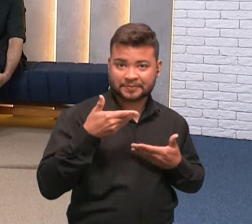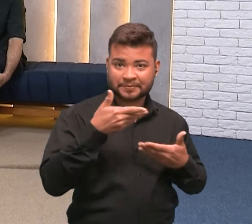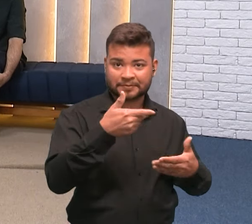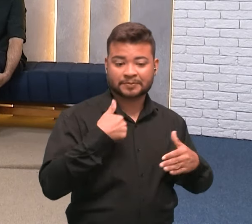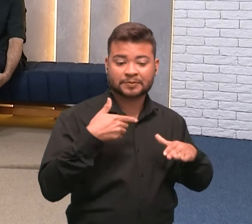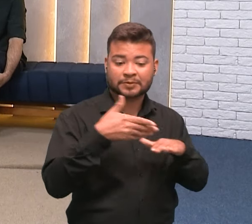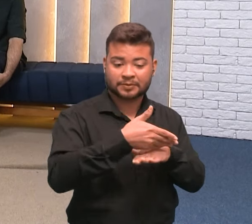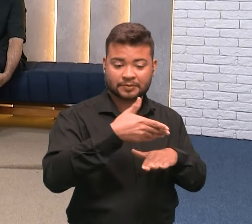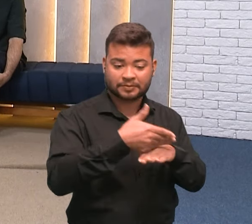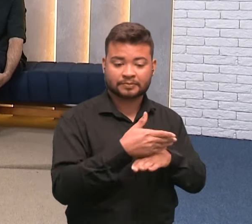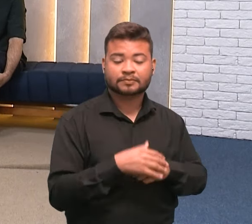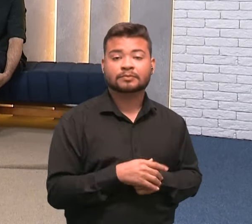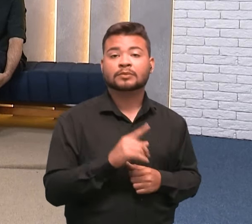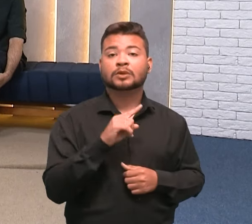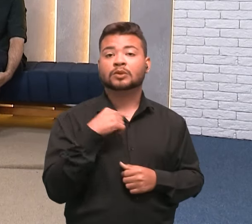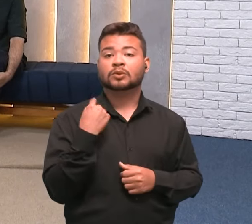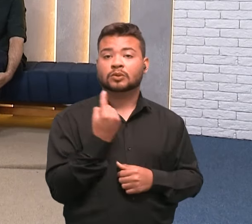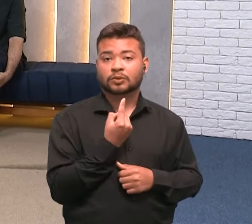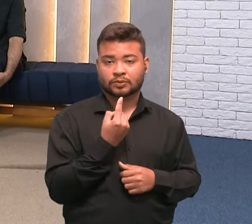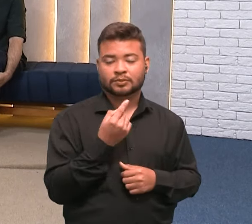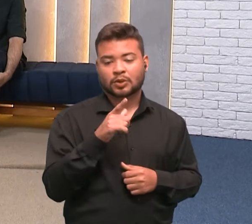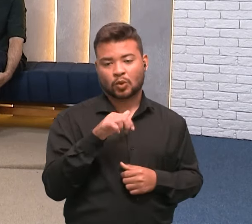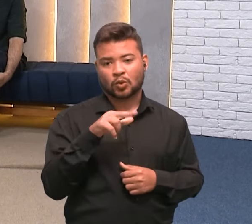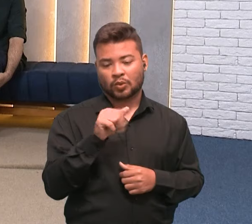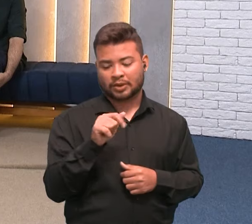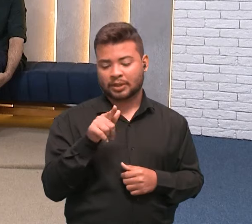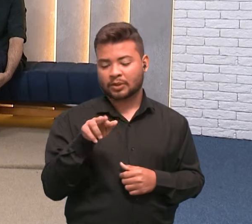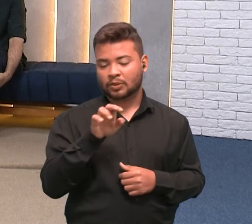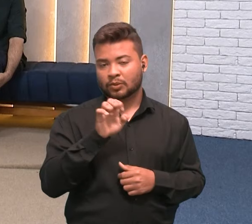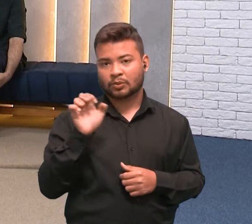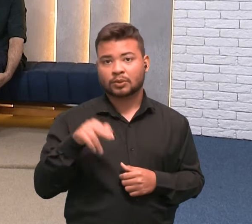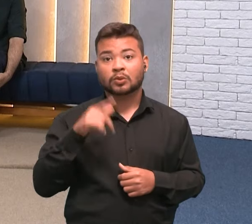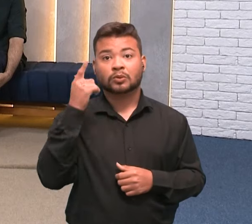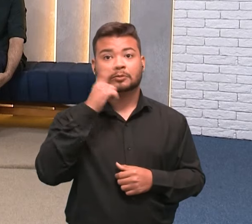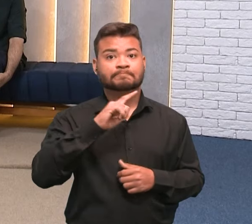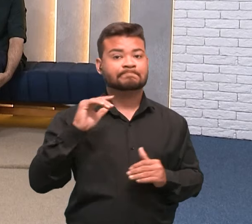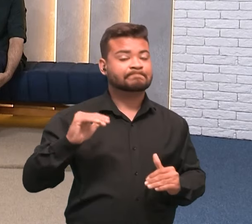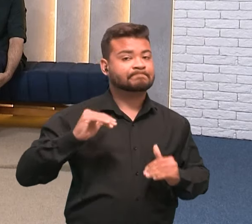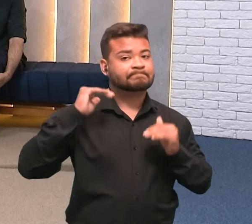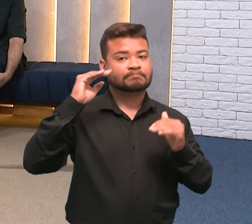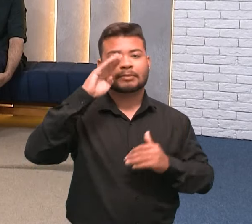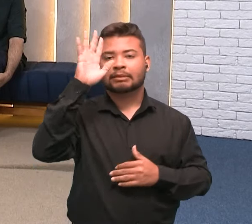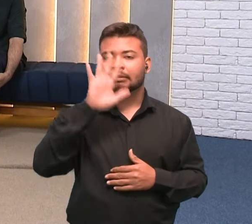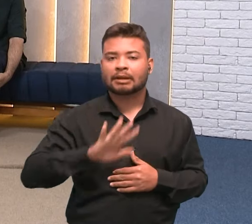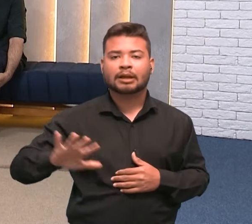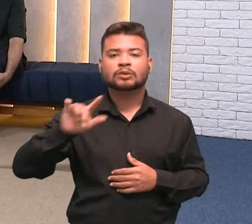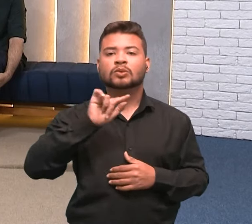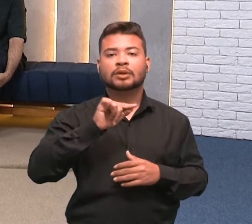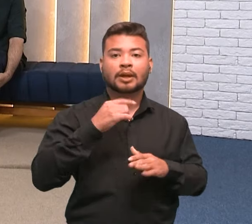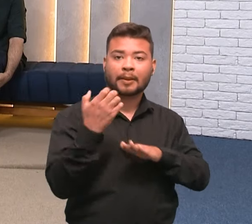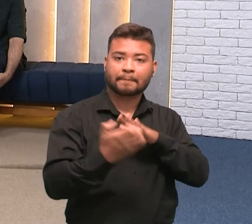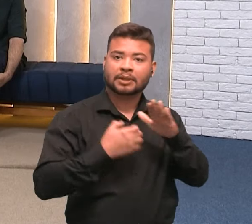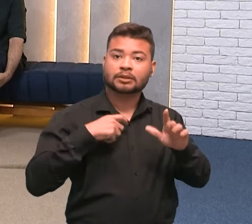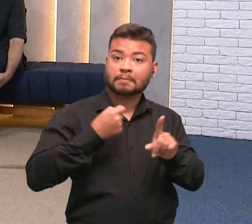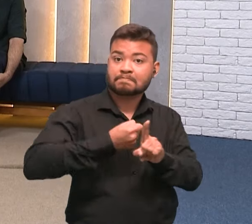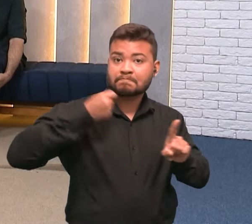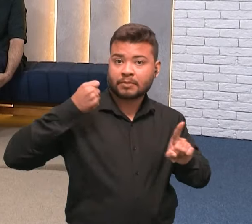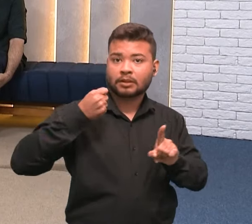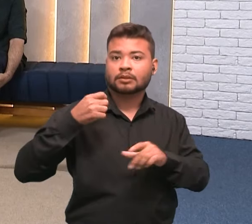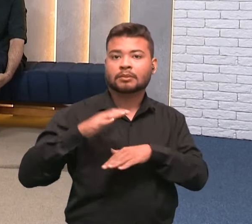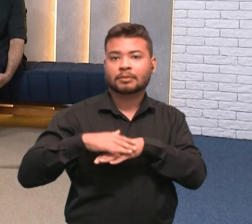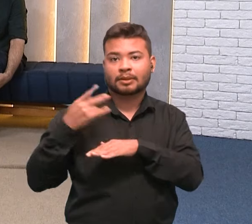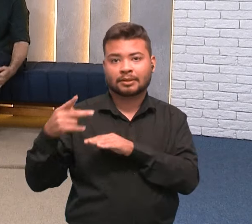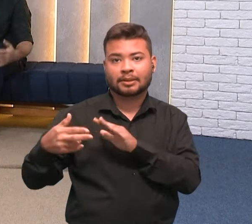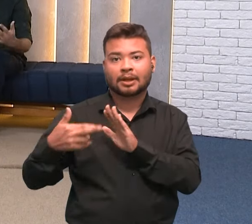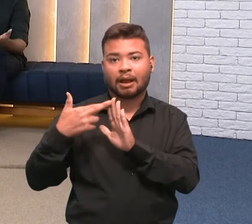Nós somos uma... A Luna Green foi destaque nacional de empresas de impacto levantadas pelo relatório de Sebrae. Daqui a pouquinho,